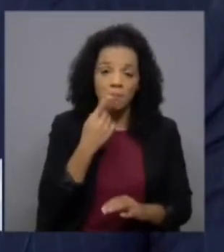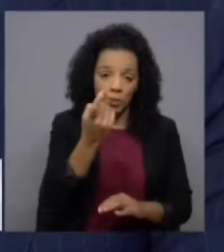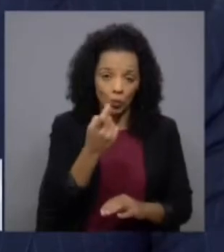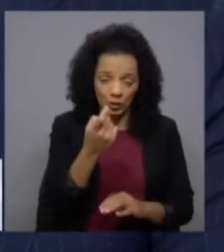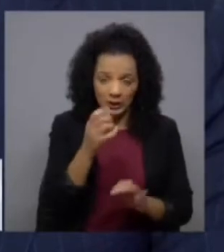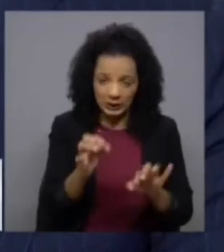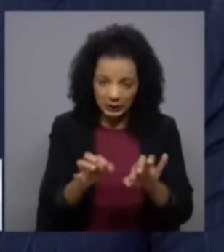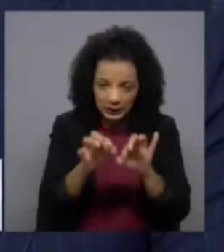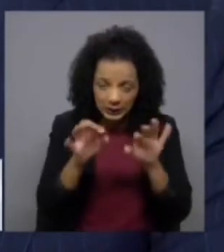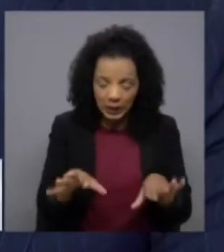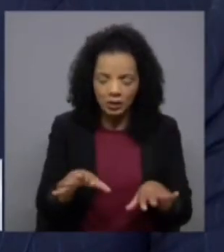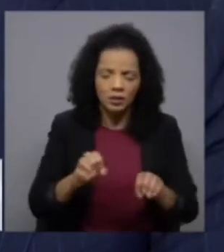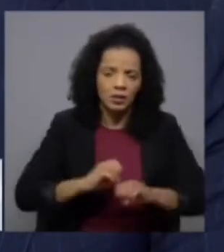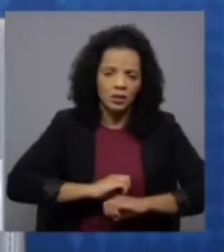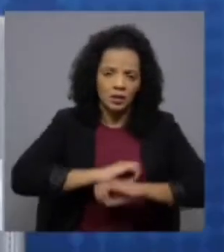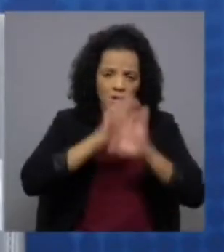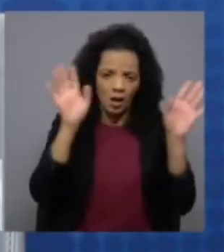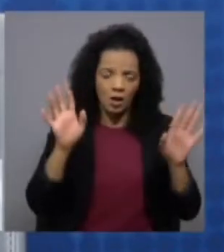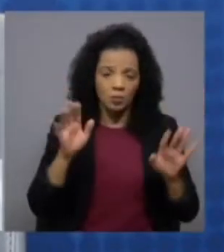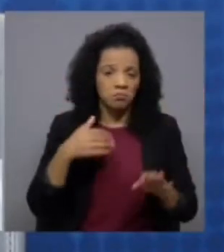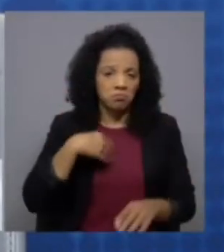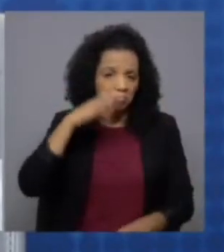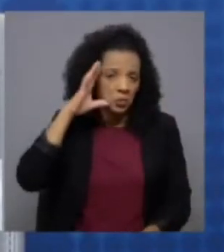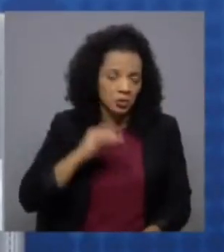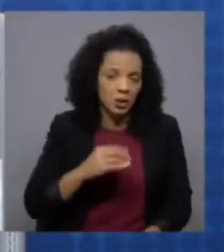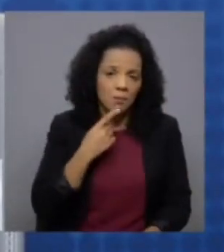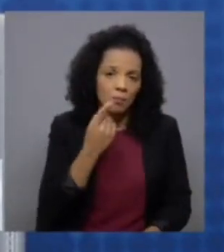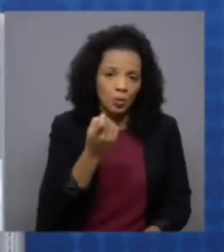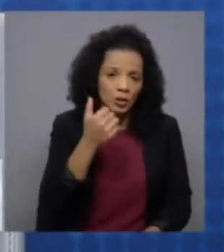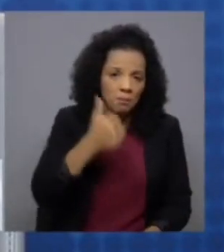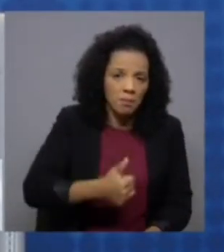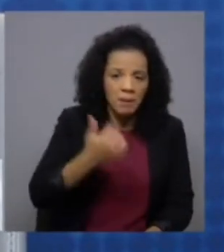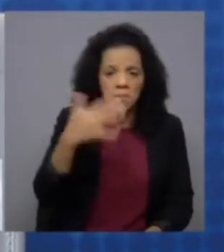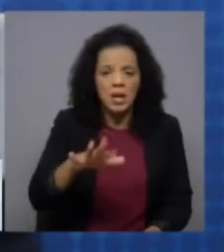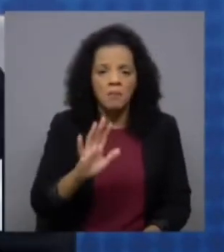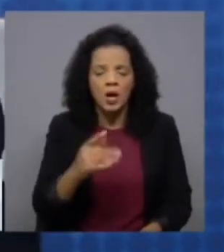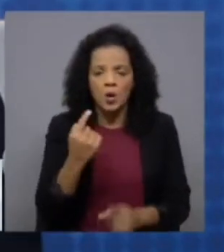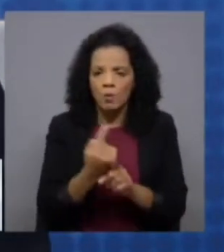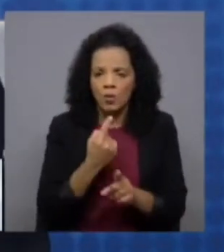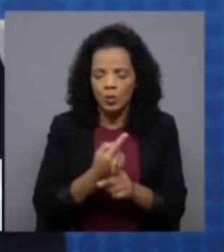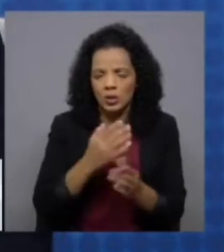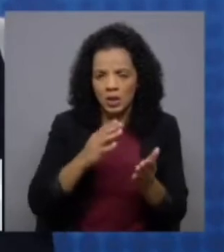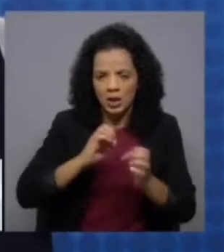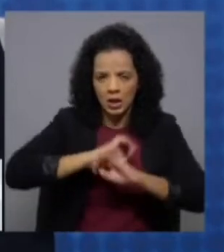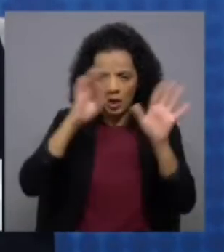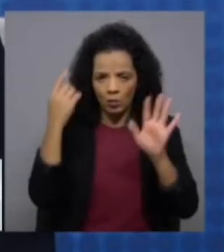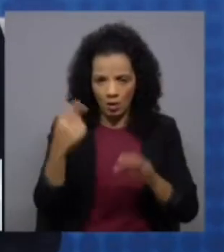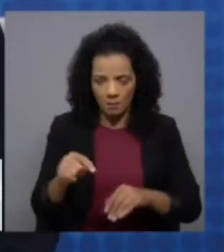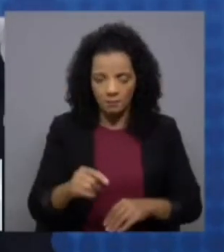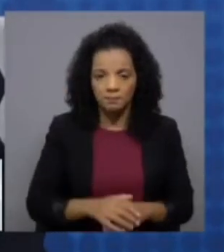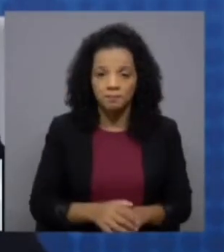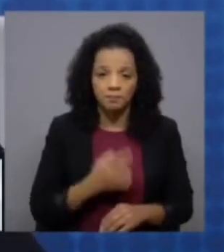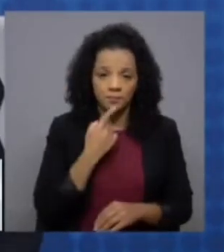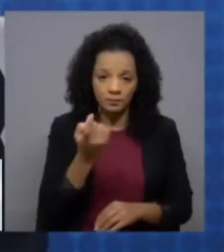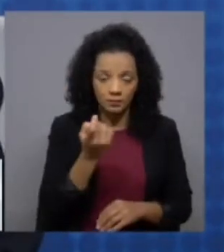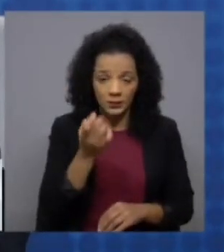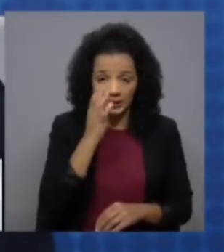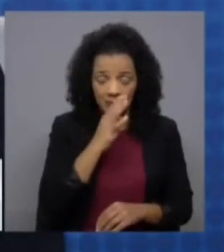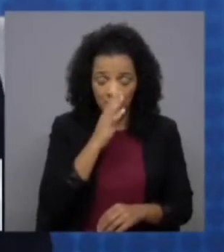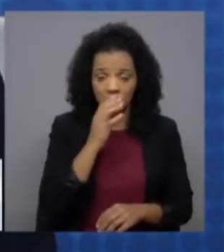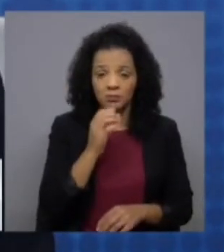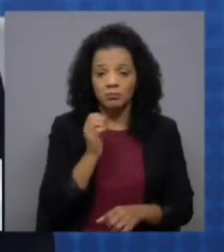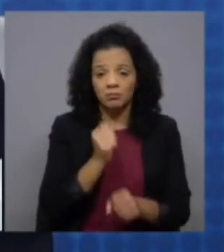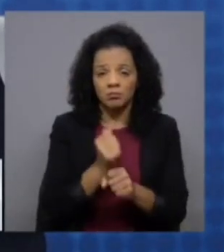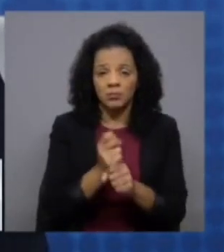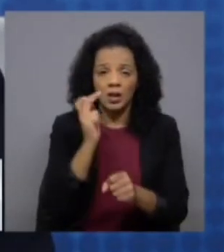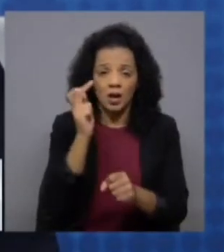género é evidente eu não sei se a pergunta está bem se está mal mas há uma coisa que é evidente numa pergunta desse género quem está no cargo há